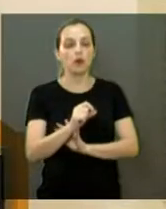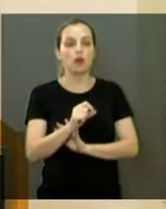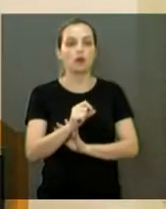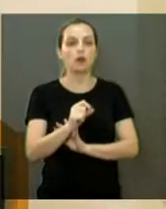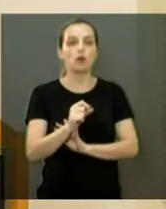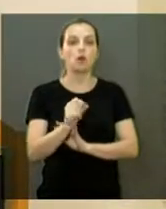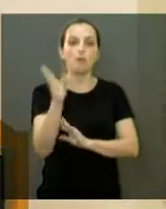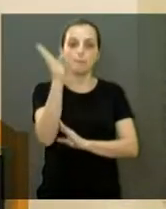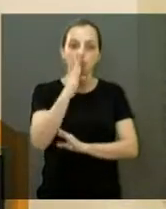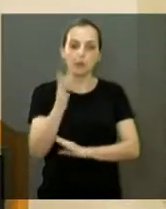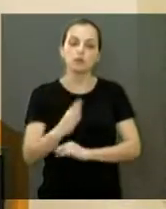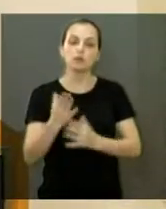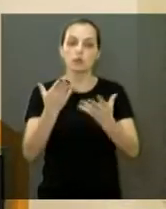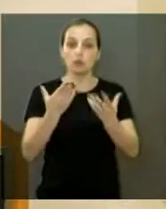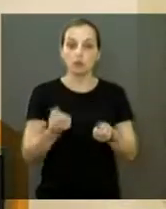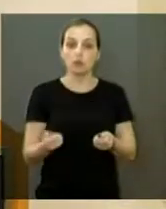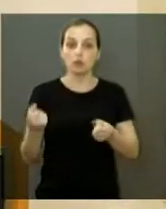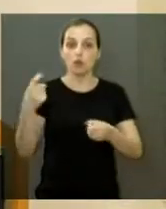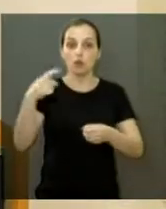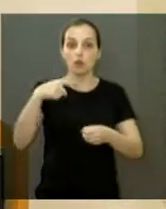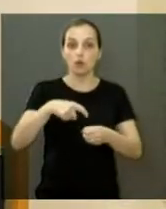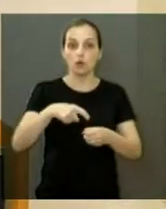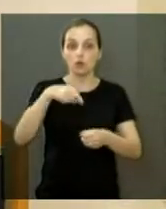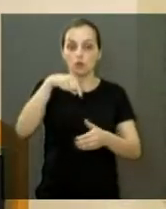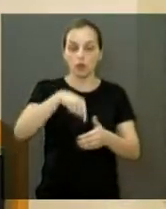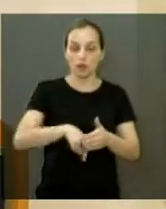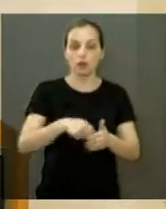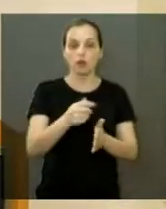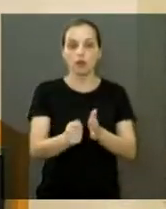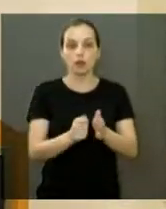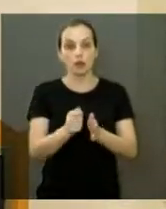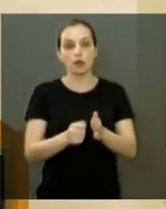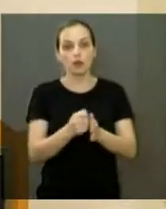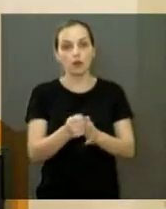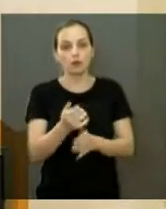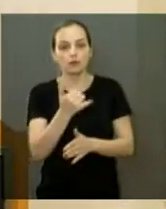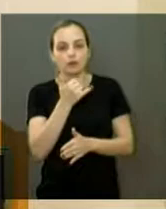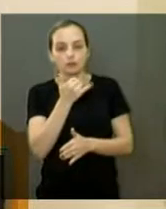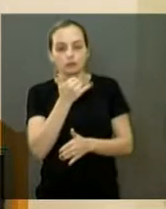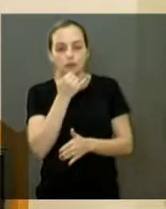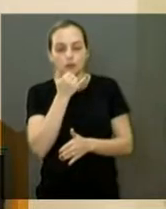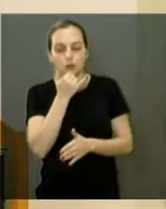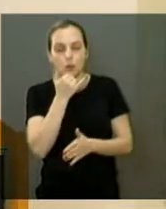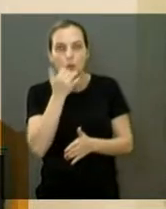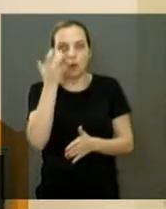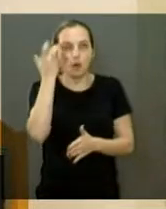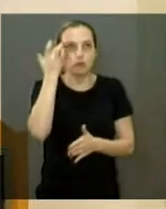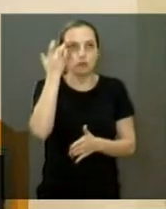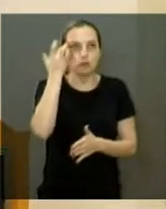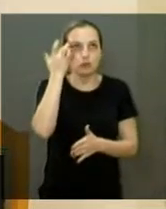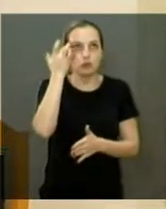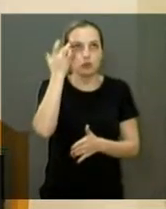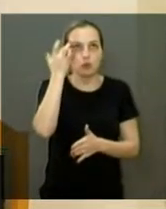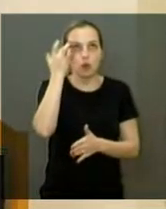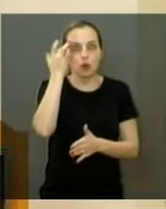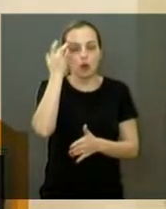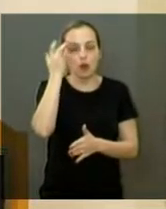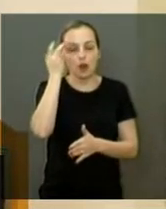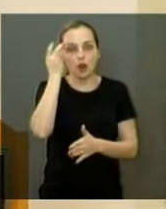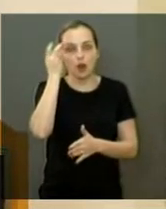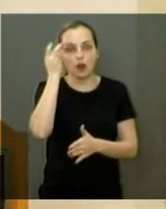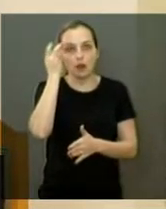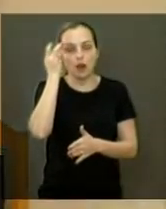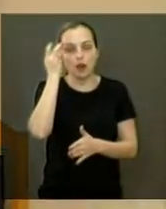Então, eles vieram aqui para Araraquara. E agora vocês vão me desculpar, porque eu não lembro a igreja que os acolheu. Fico triste.